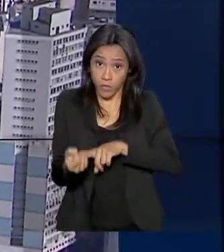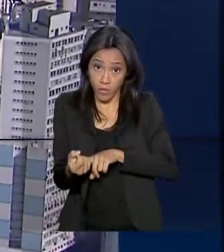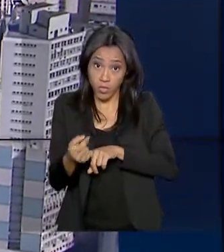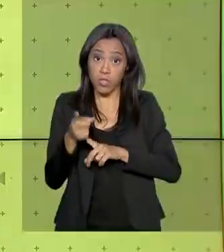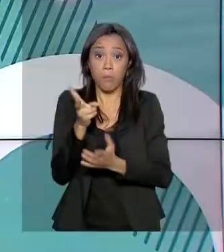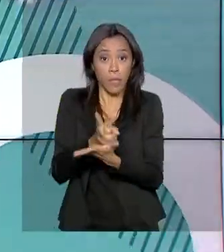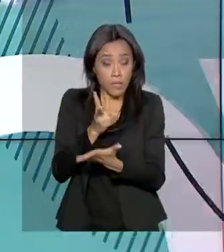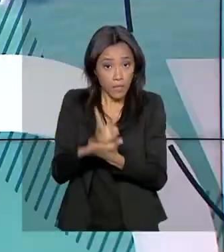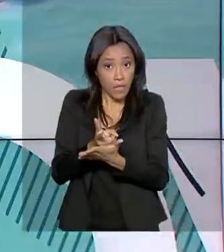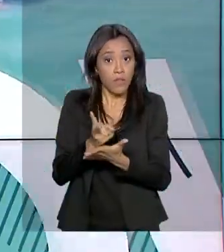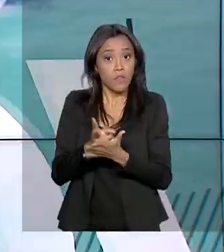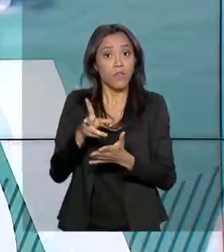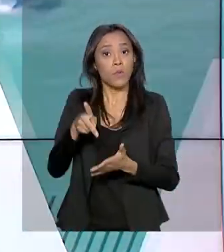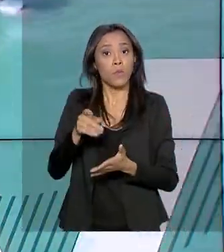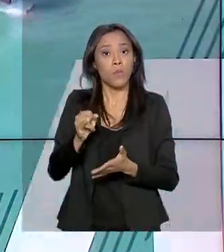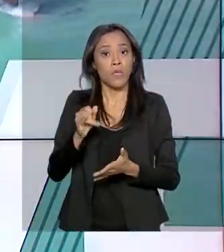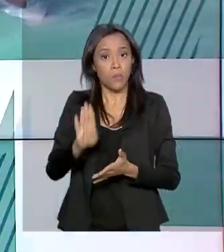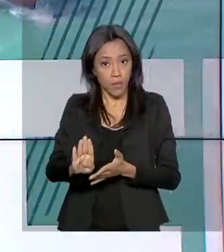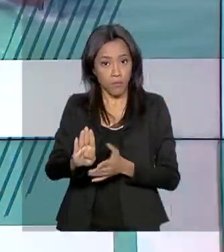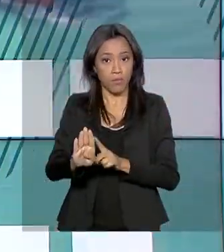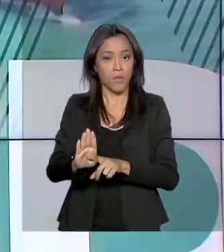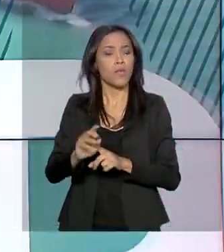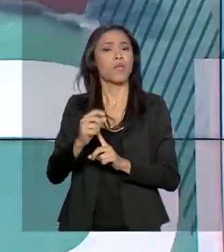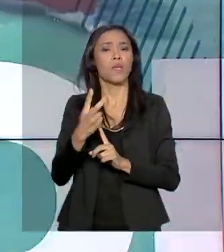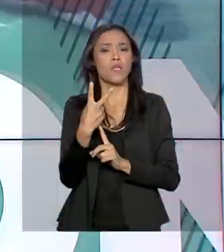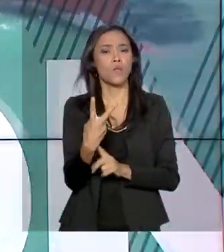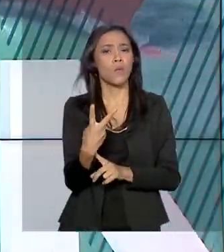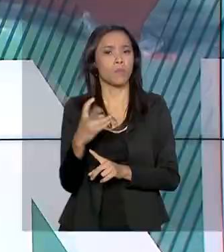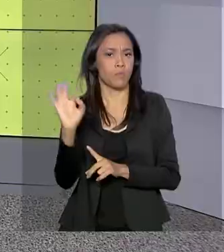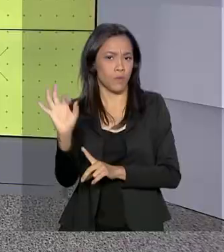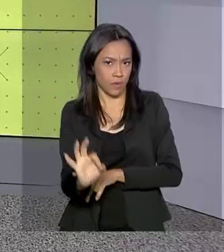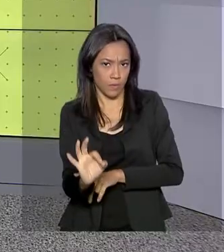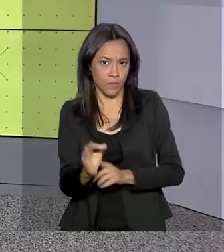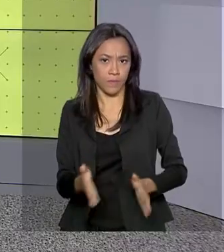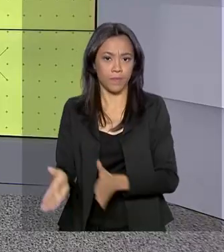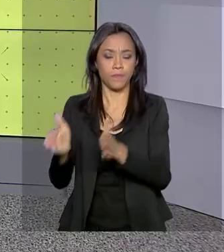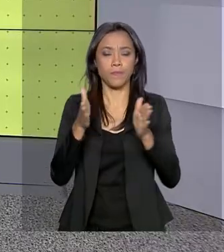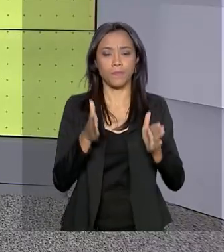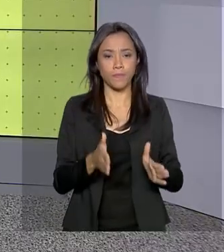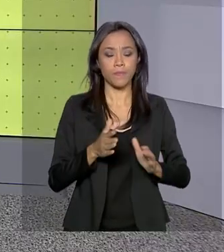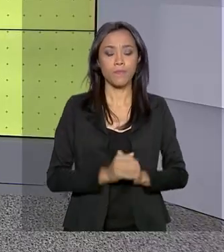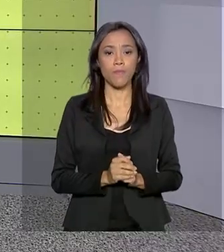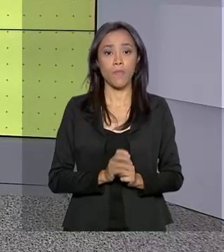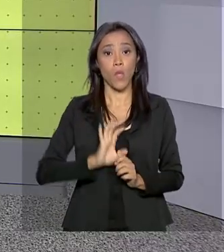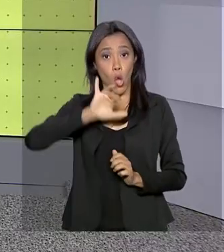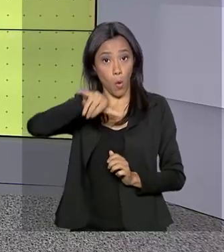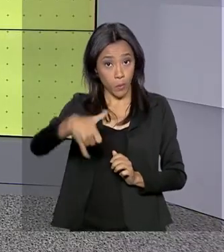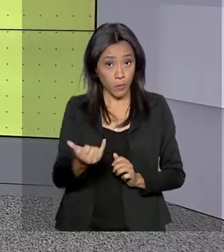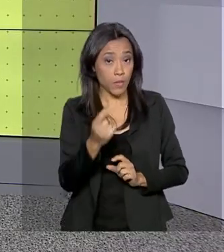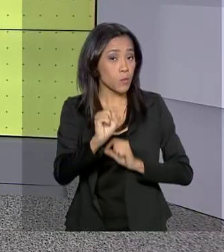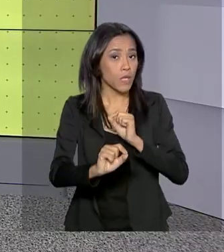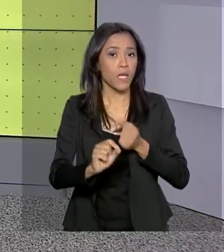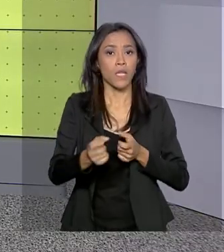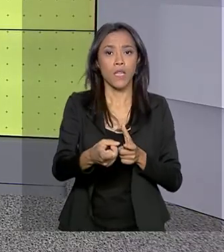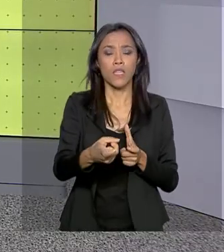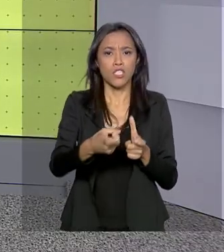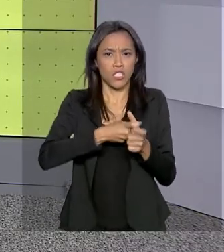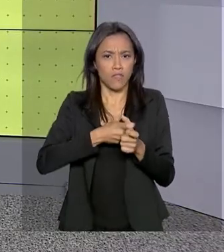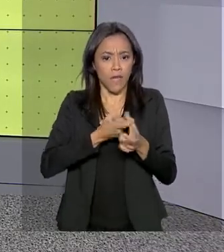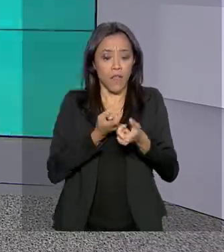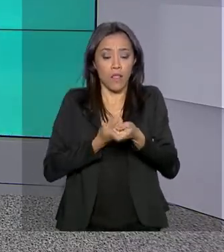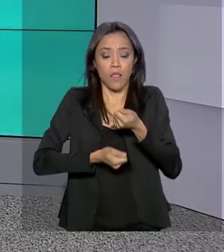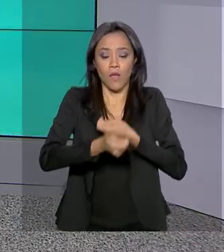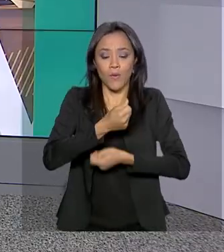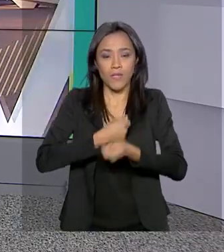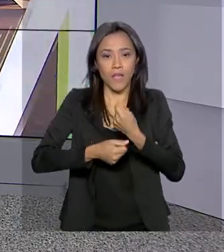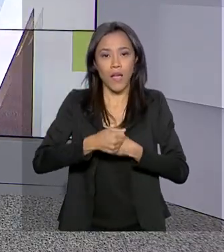previsão de alta do Produto Interno Bruto, o PIB, em 2%. Oportunidade para renegociar dívidas e fechar o